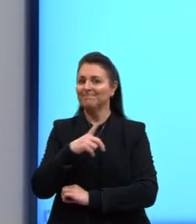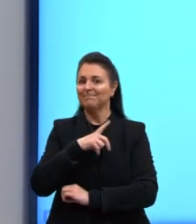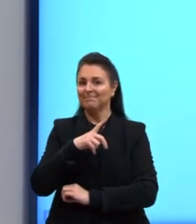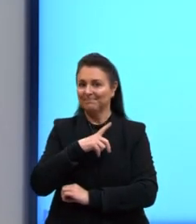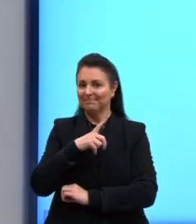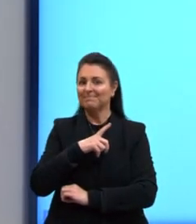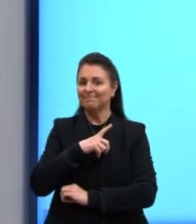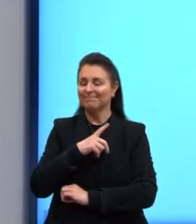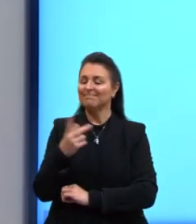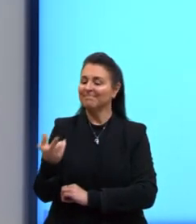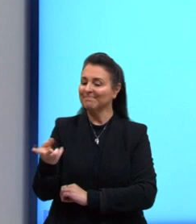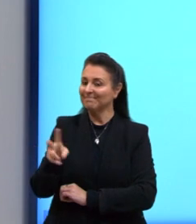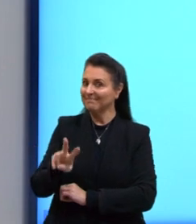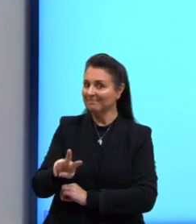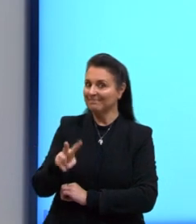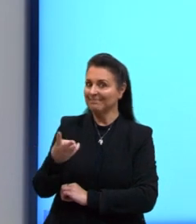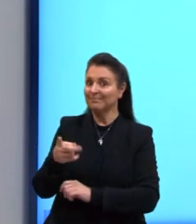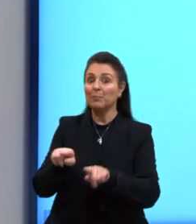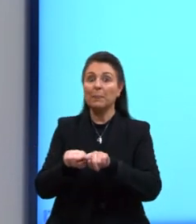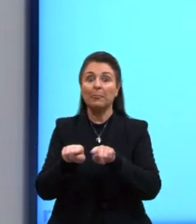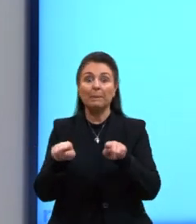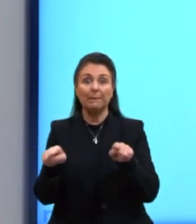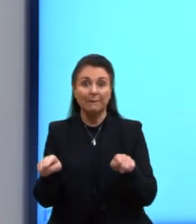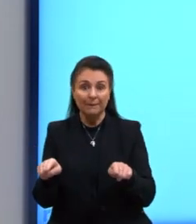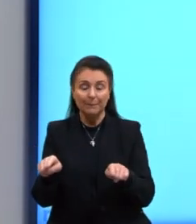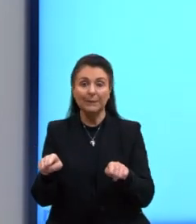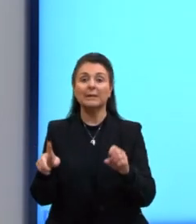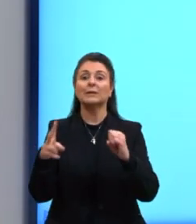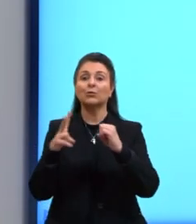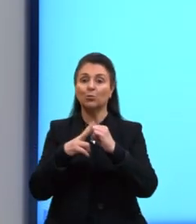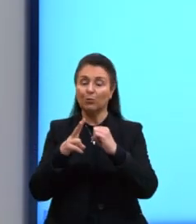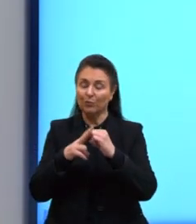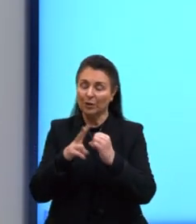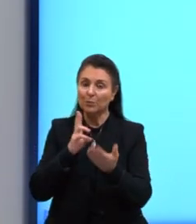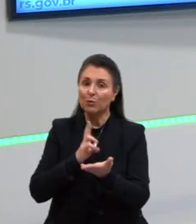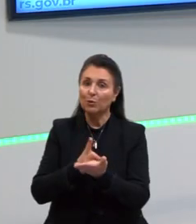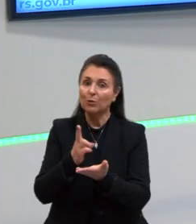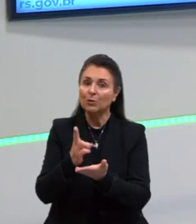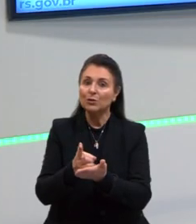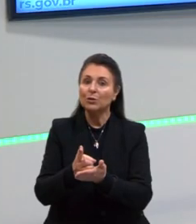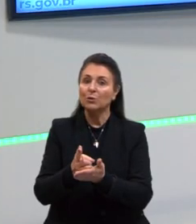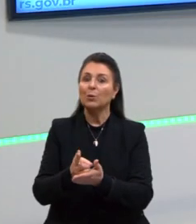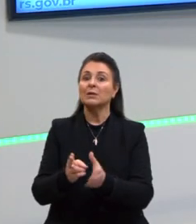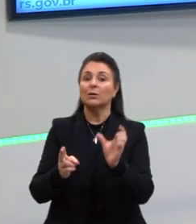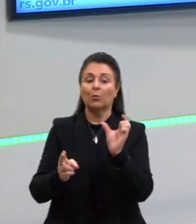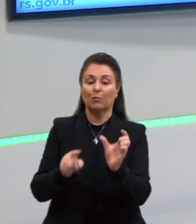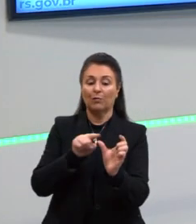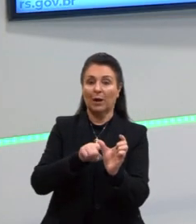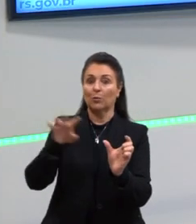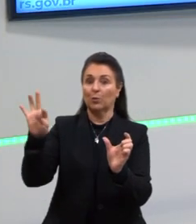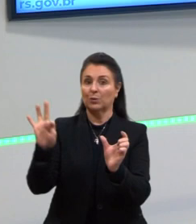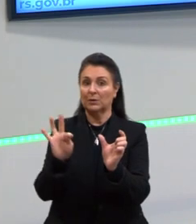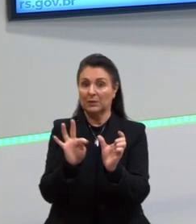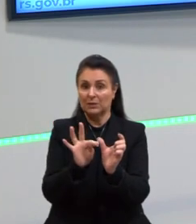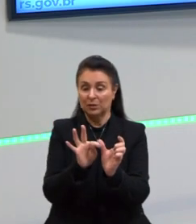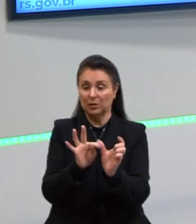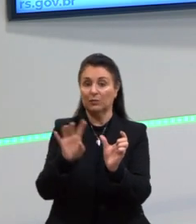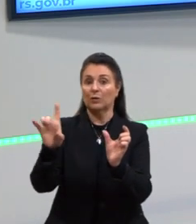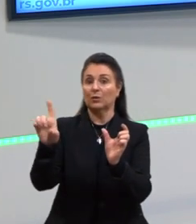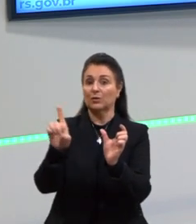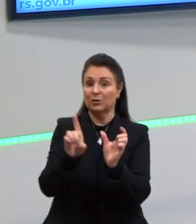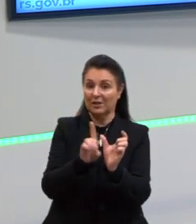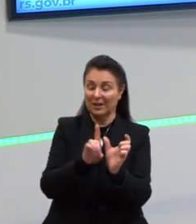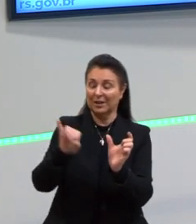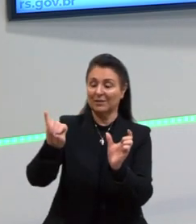Ali, alternados. Mas, de toda maneira, o nosso verbo continua sendo um verbo transitivo, direto e